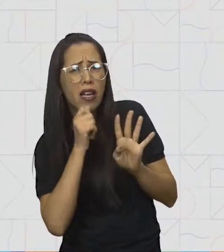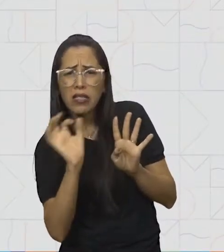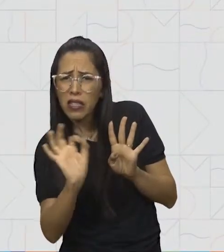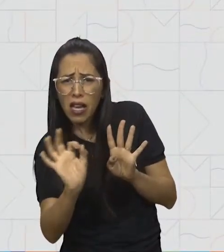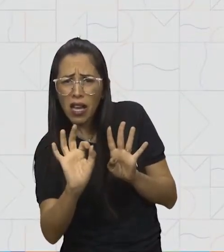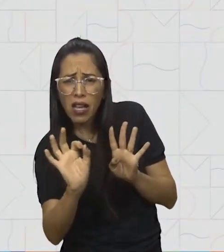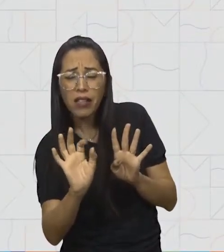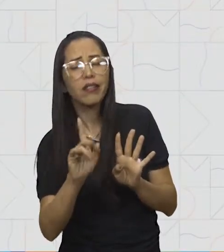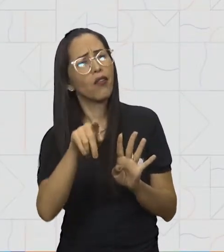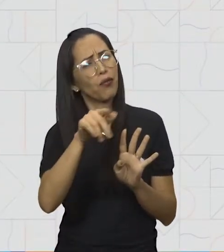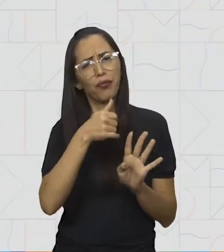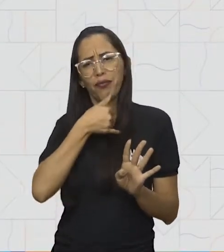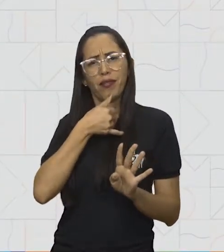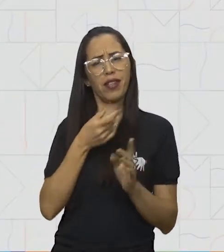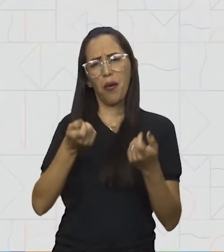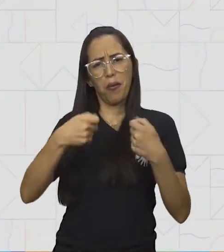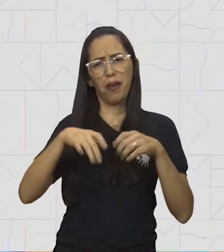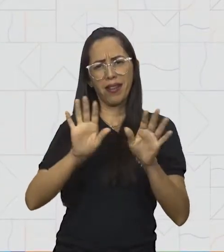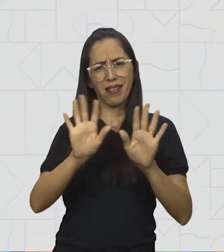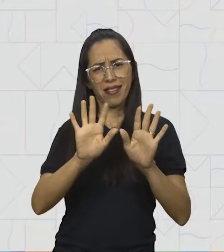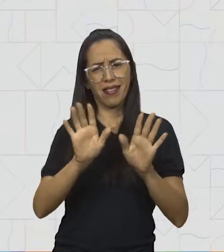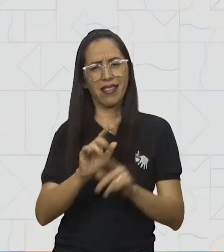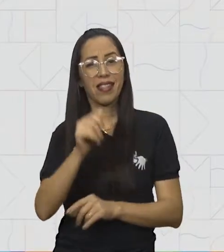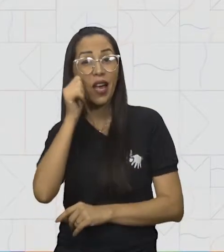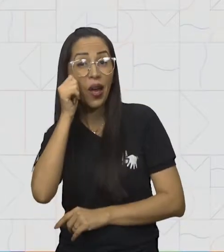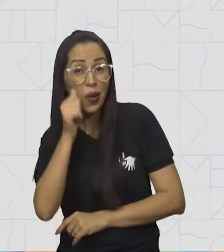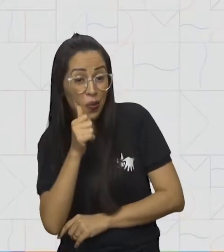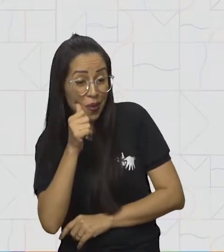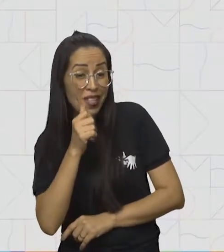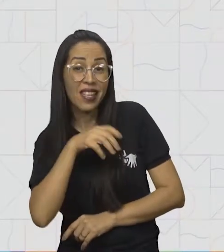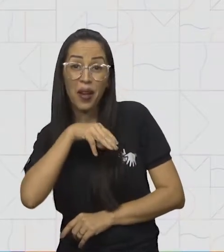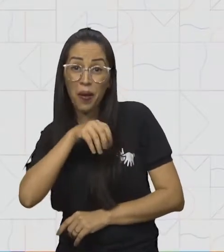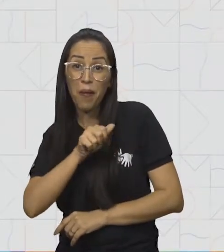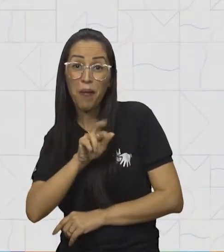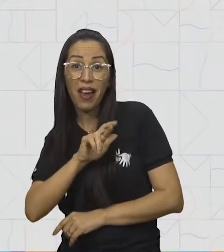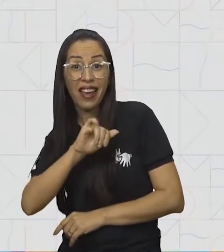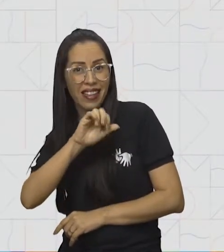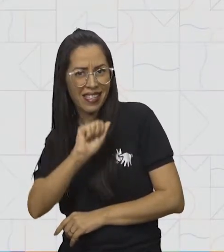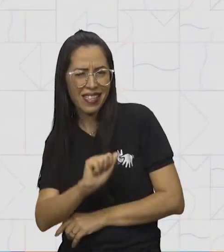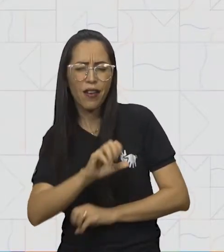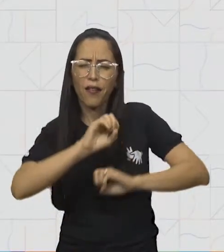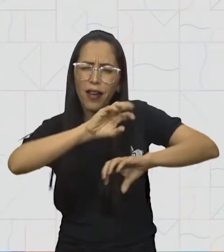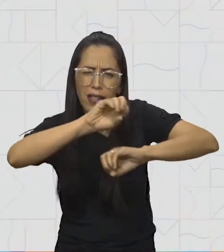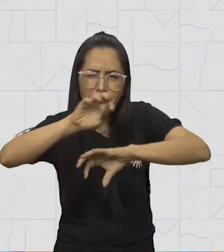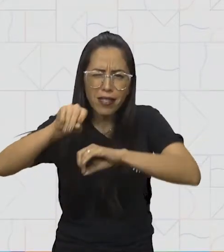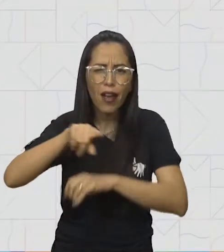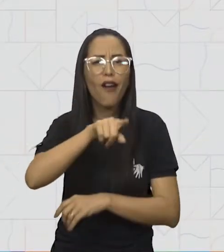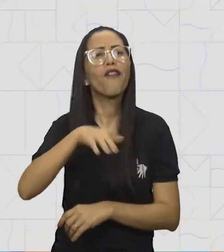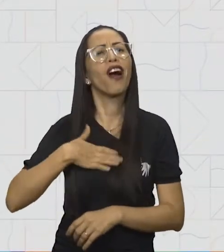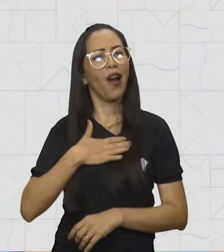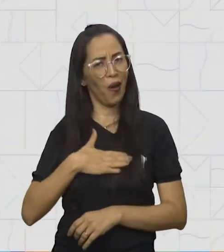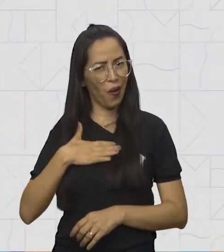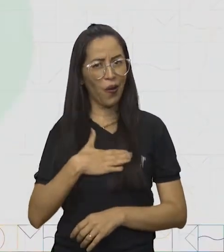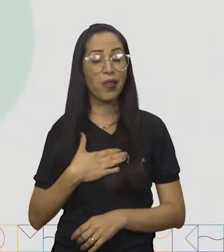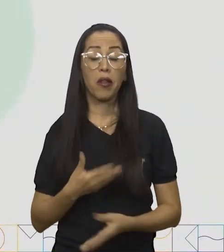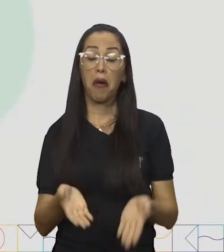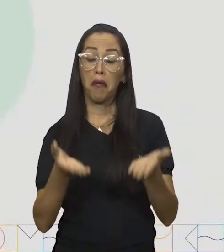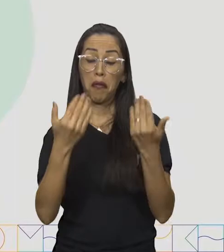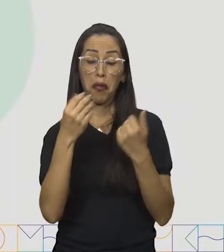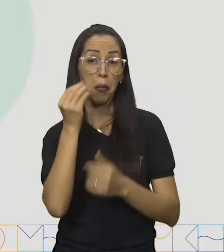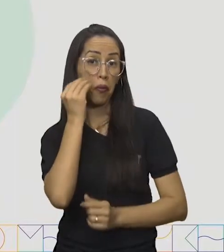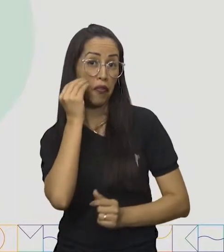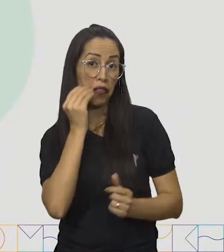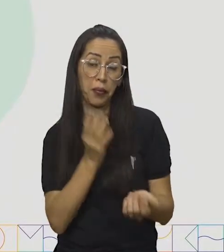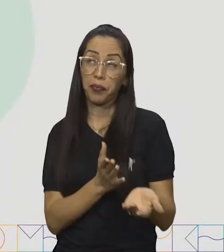Poxa, mas não fiquem tristes. Maria vai ensinar direitinho. Você vai gostar. Vamos lá? A